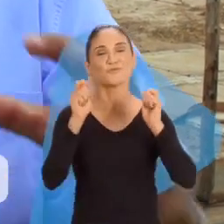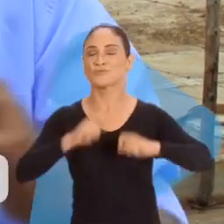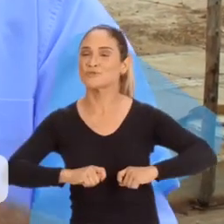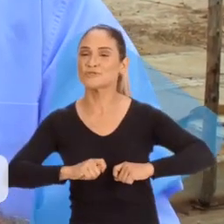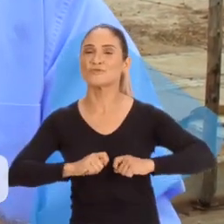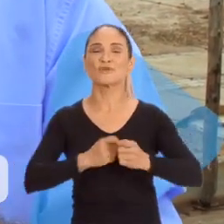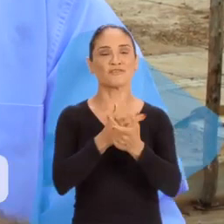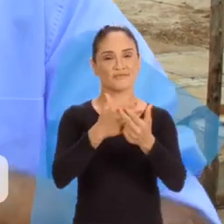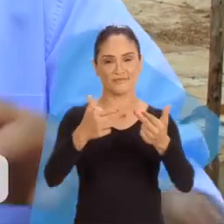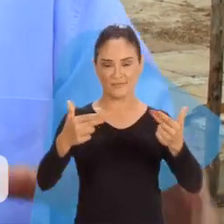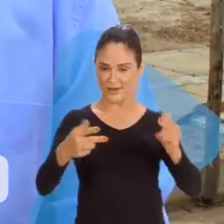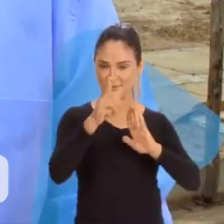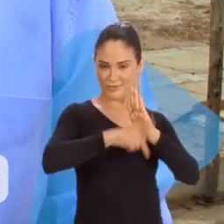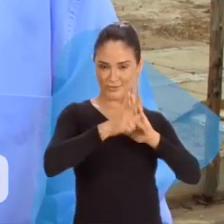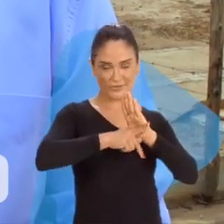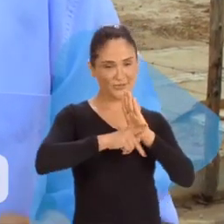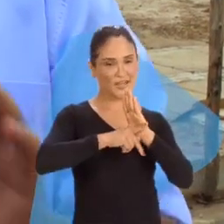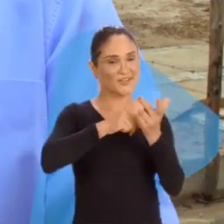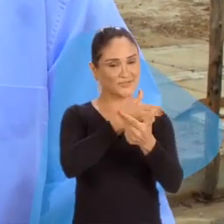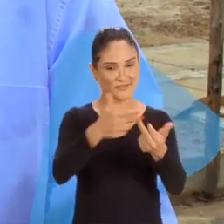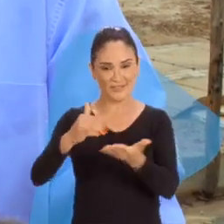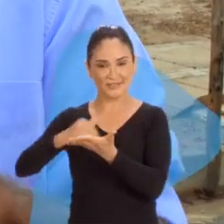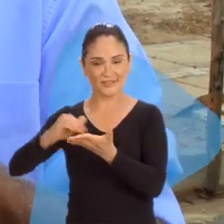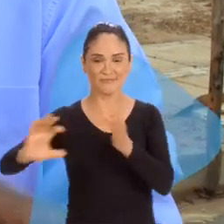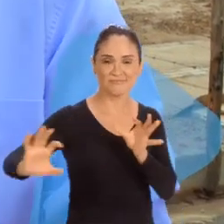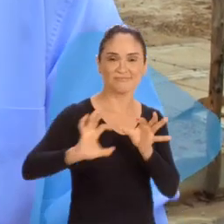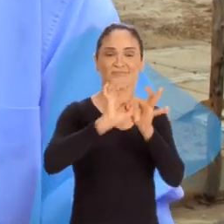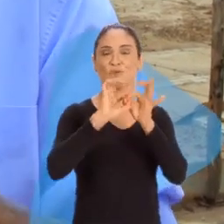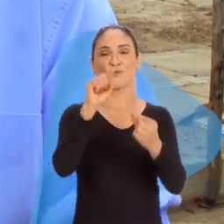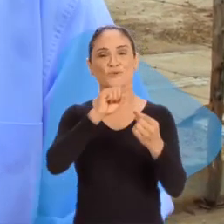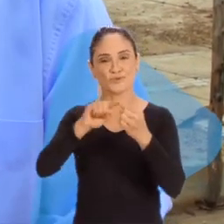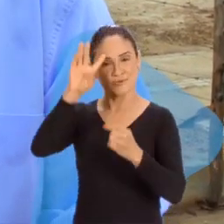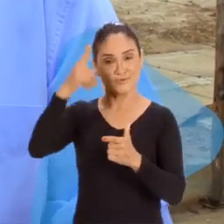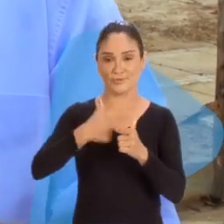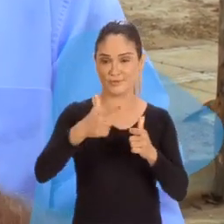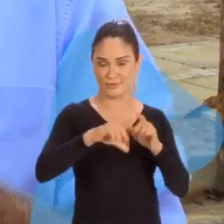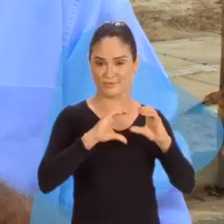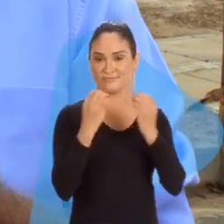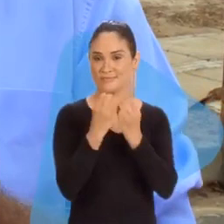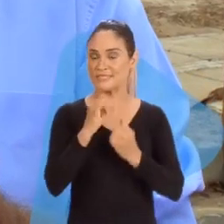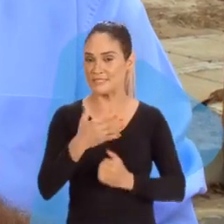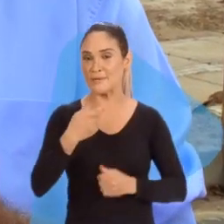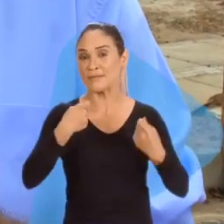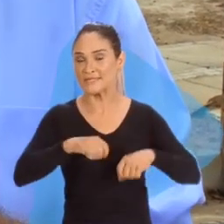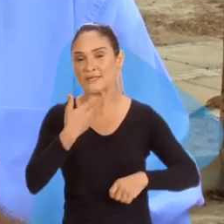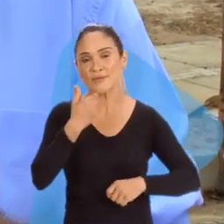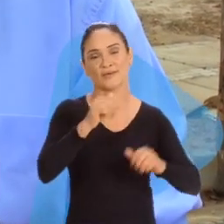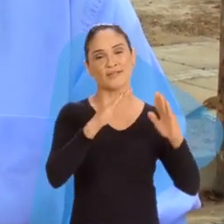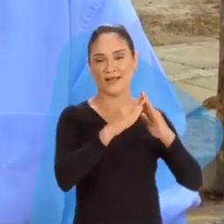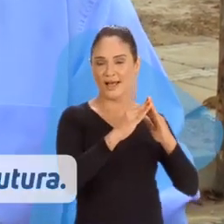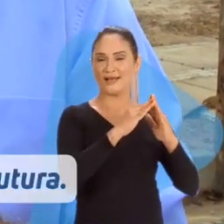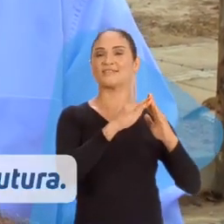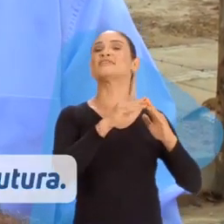trouxe vários programas de várias secretarias para resolver os problemas das comunidades. Se precisava de melhoria habitacional,